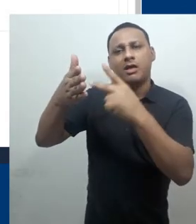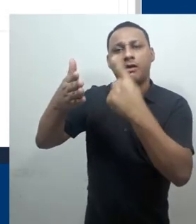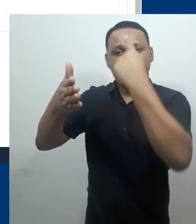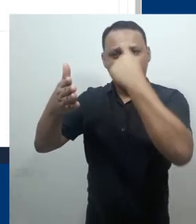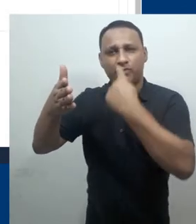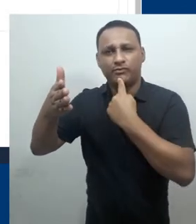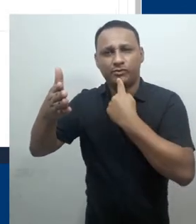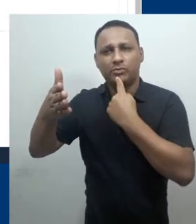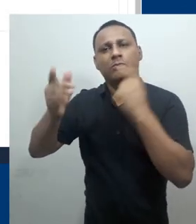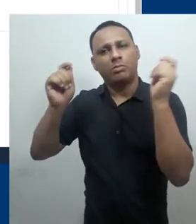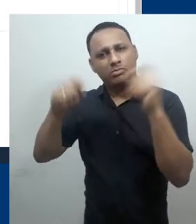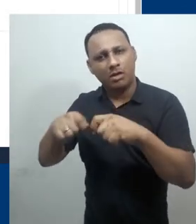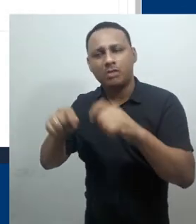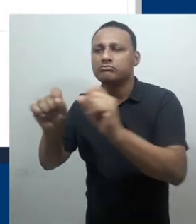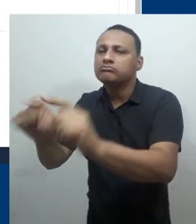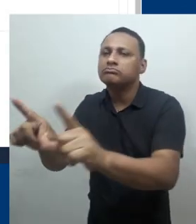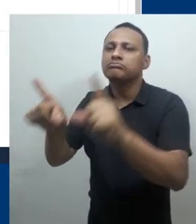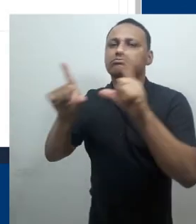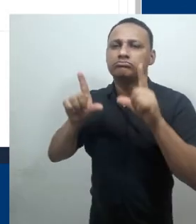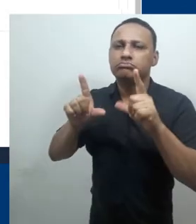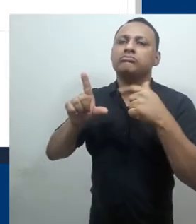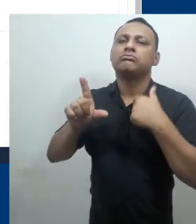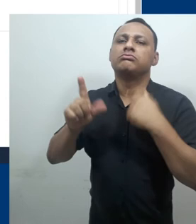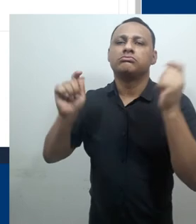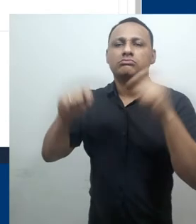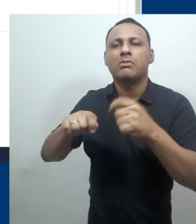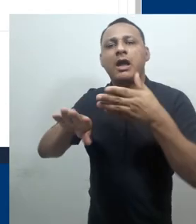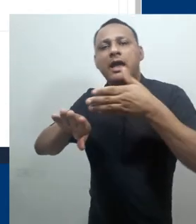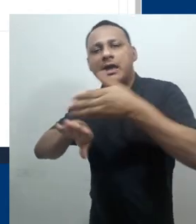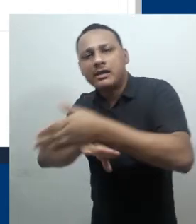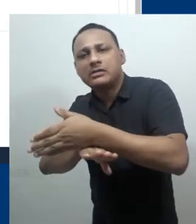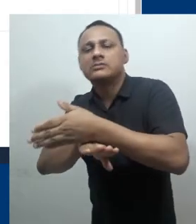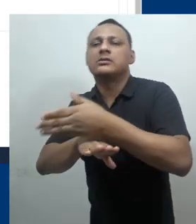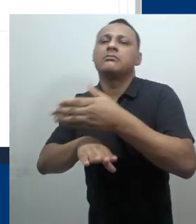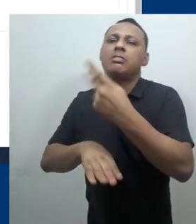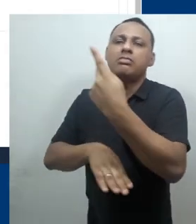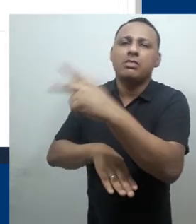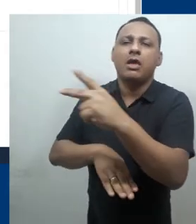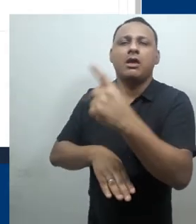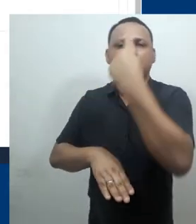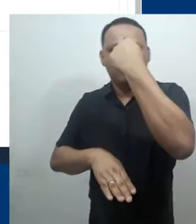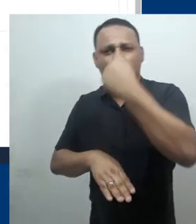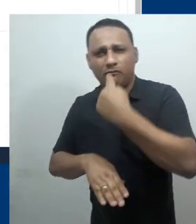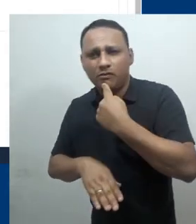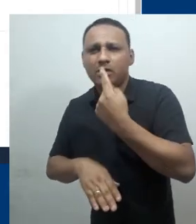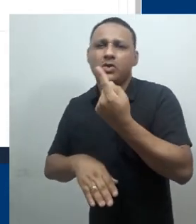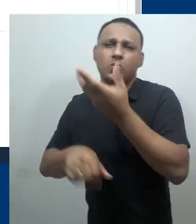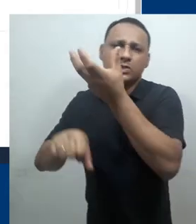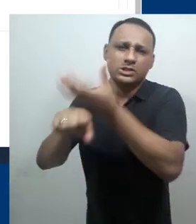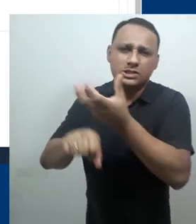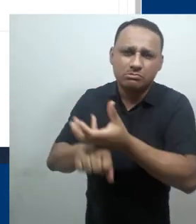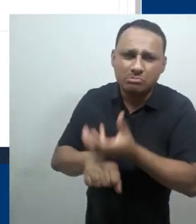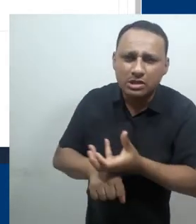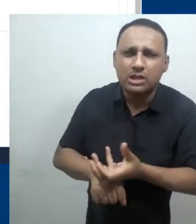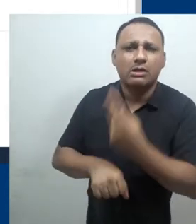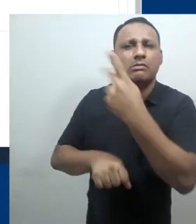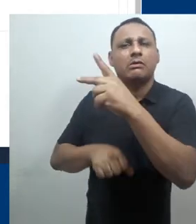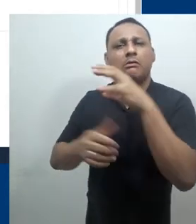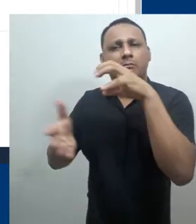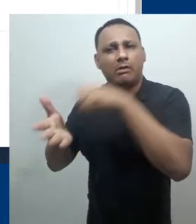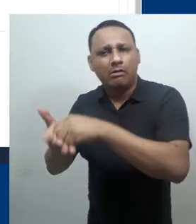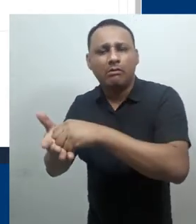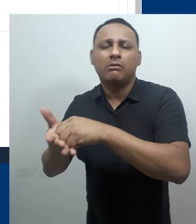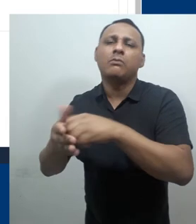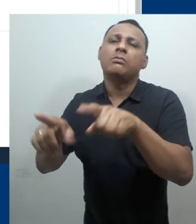posso acessar a página de perfil destes usuários, onde eu tenho acesso a dados destes usuários, as